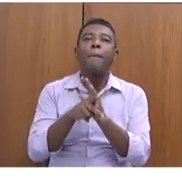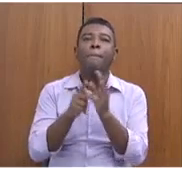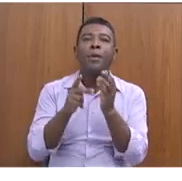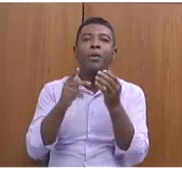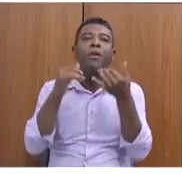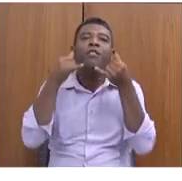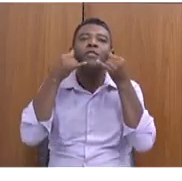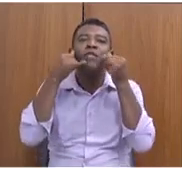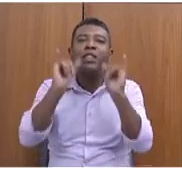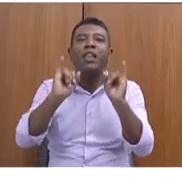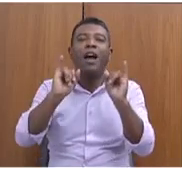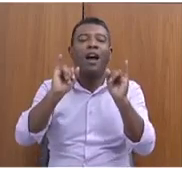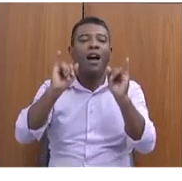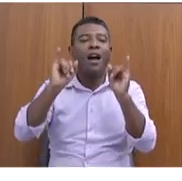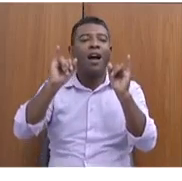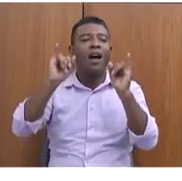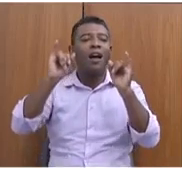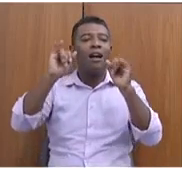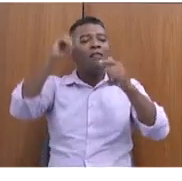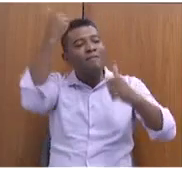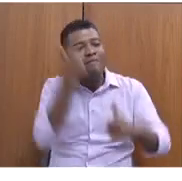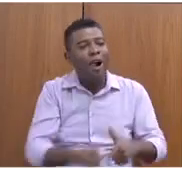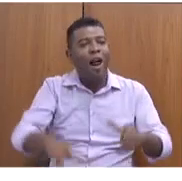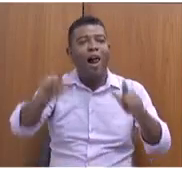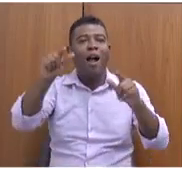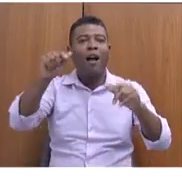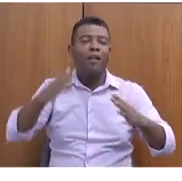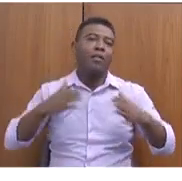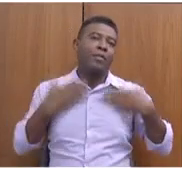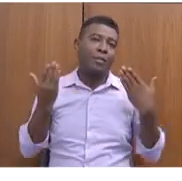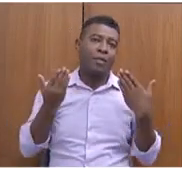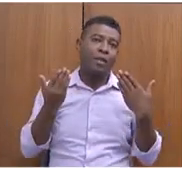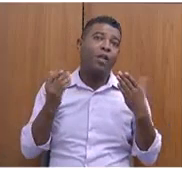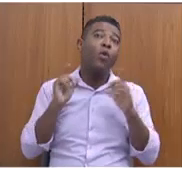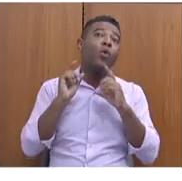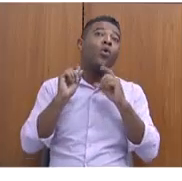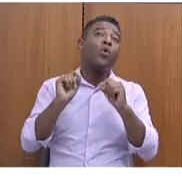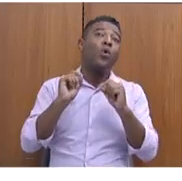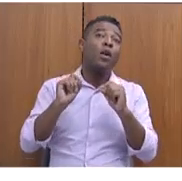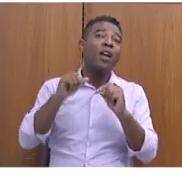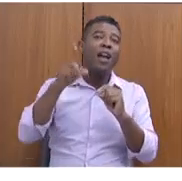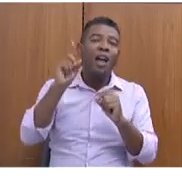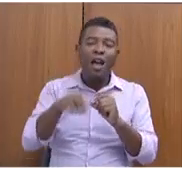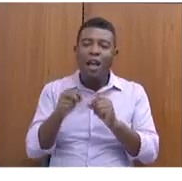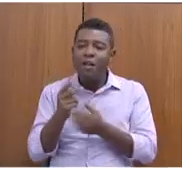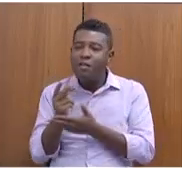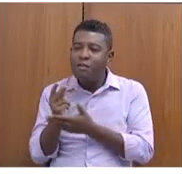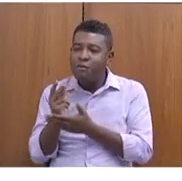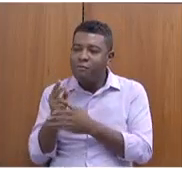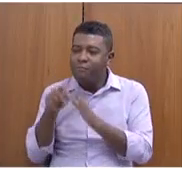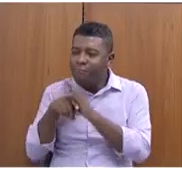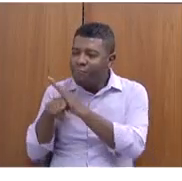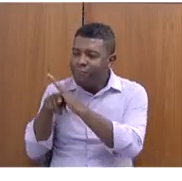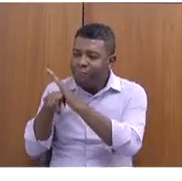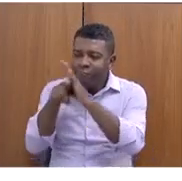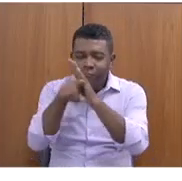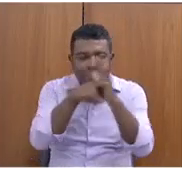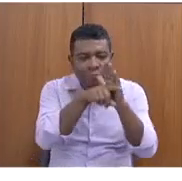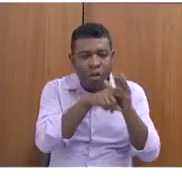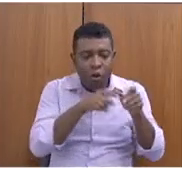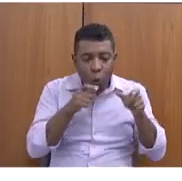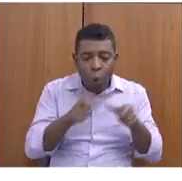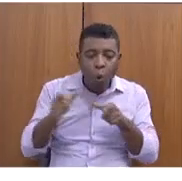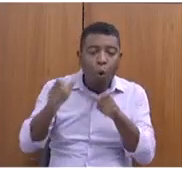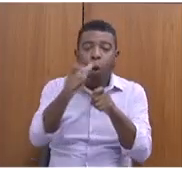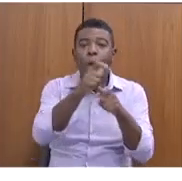é o mapeamento de todas as áreas suscetíveis de danos recorrentes de desastres naturais, tecnológicos, deslazamentos de terra